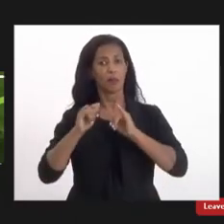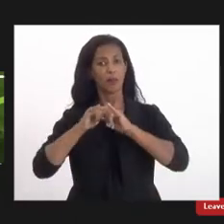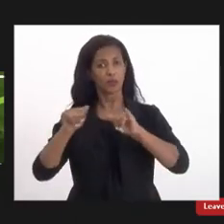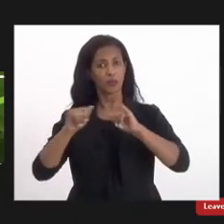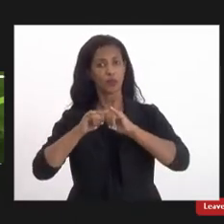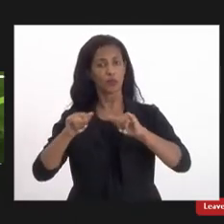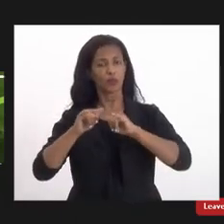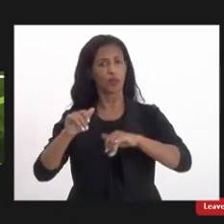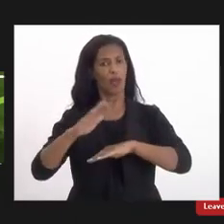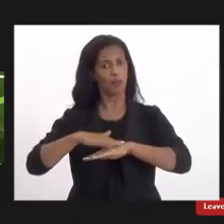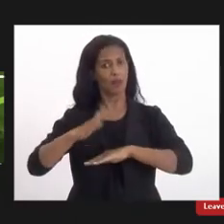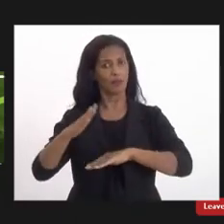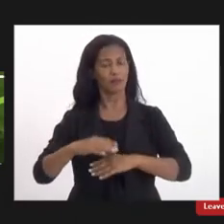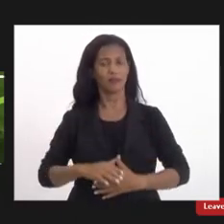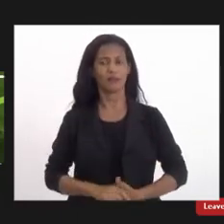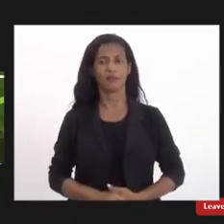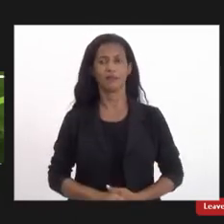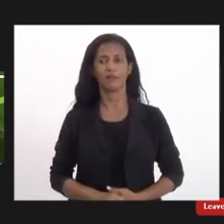mais